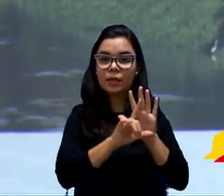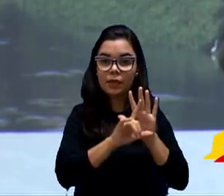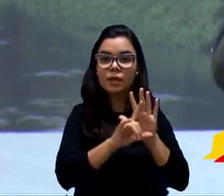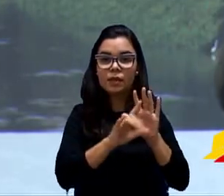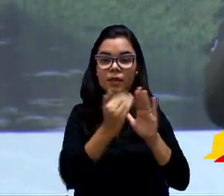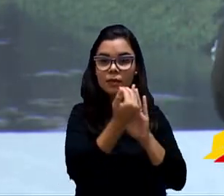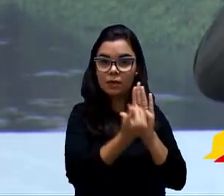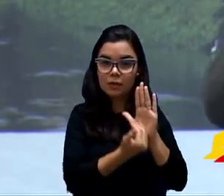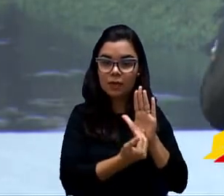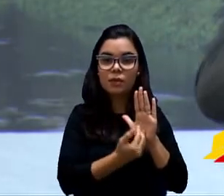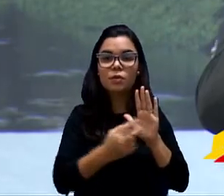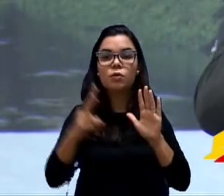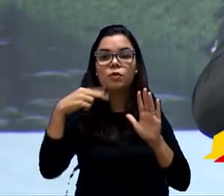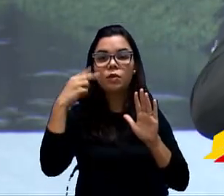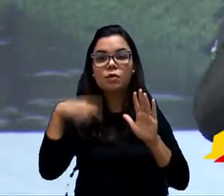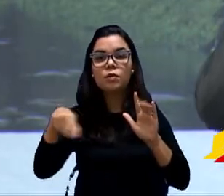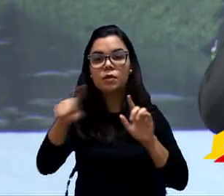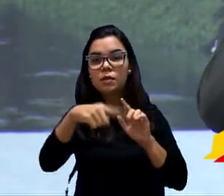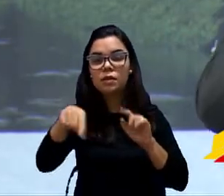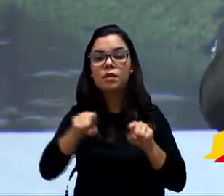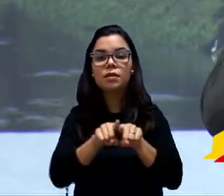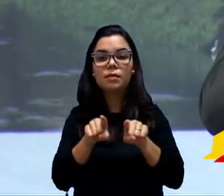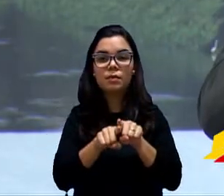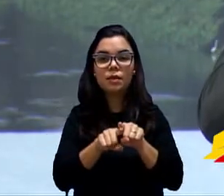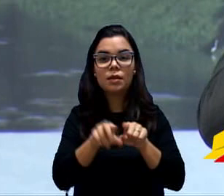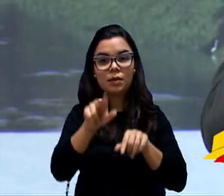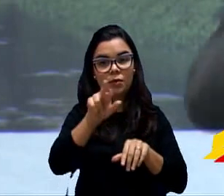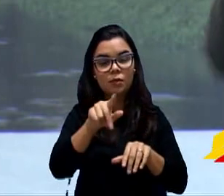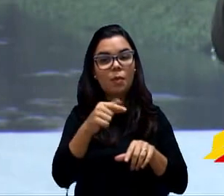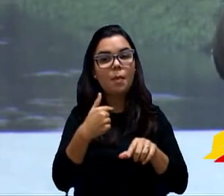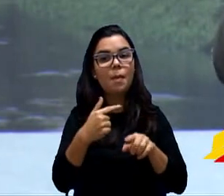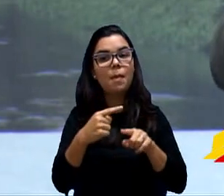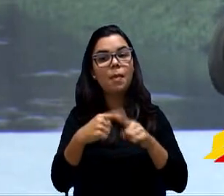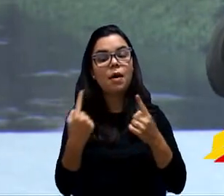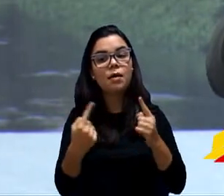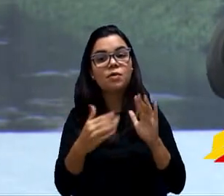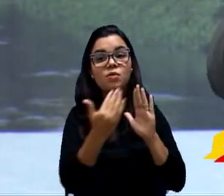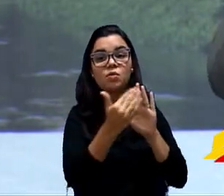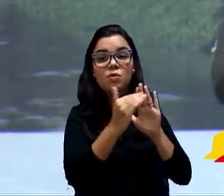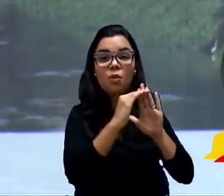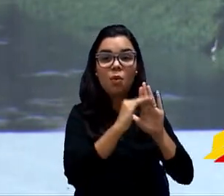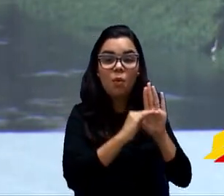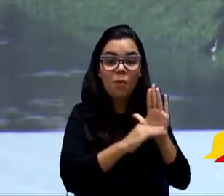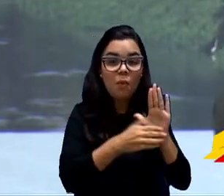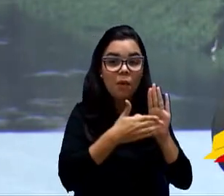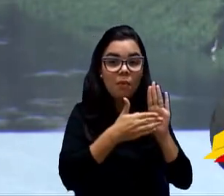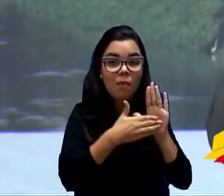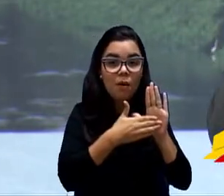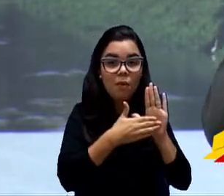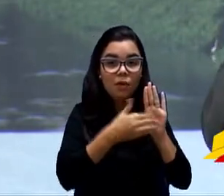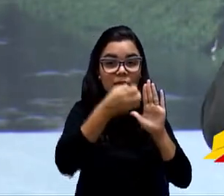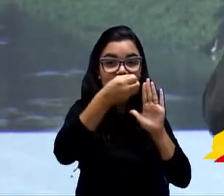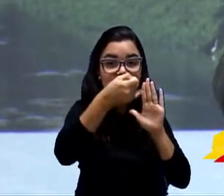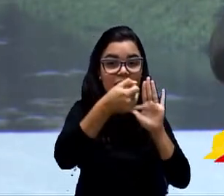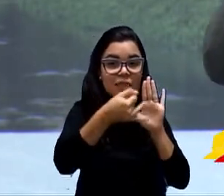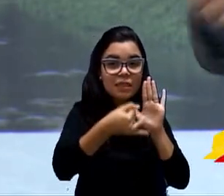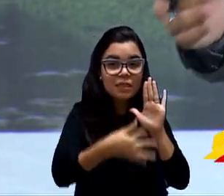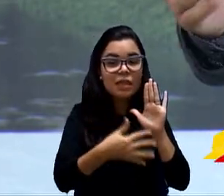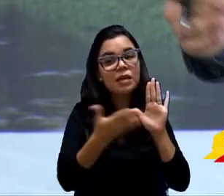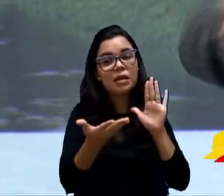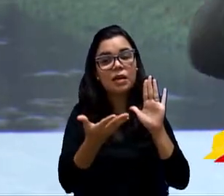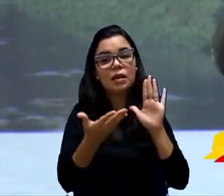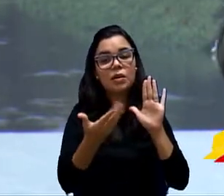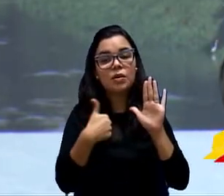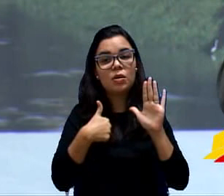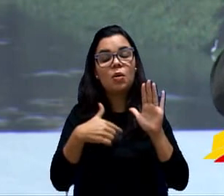também é essa. Só que o papel, que é o que está escrito aqui, não está deixando isso claro. Por isso que eu queria pedir, por gentileza, para os nobres